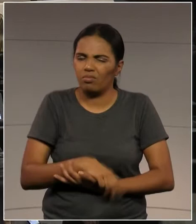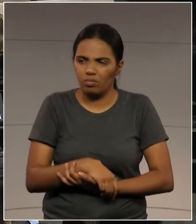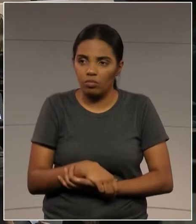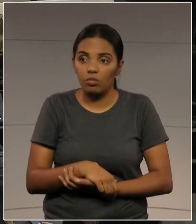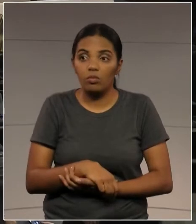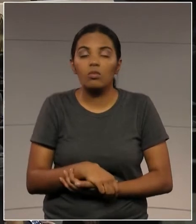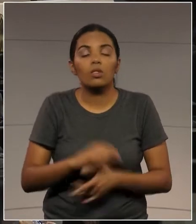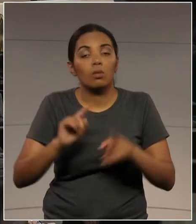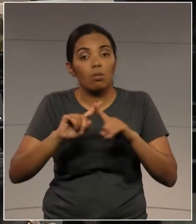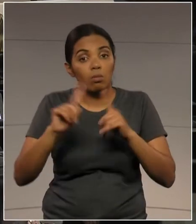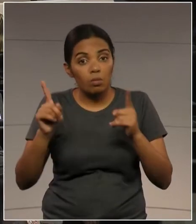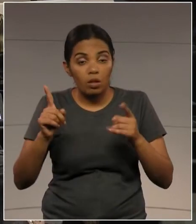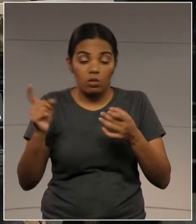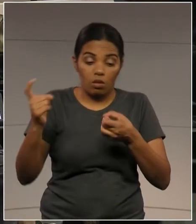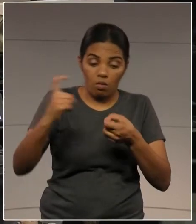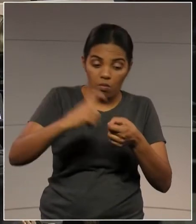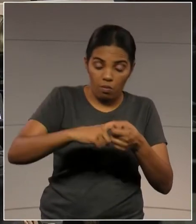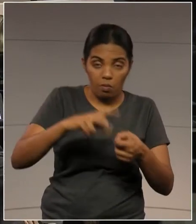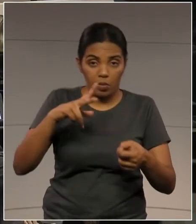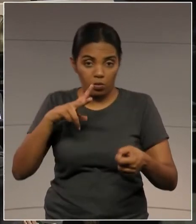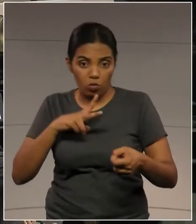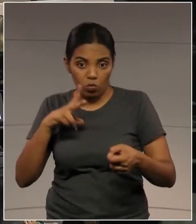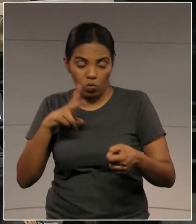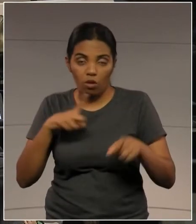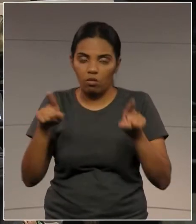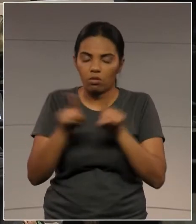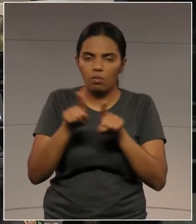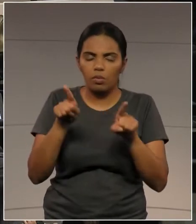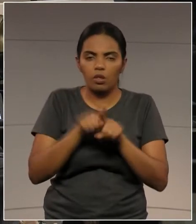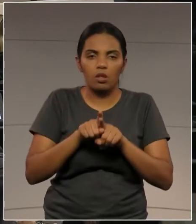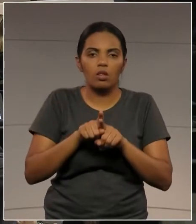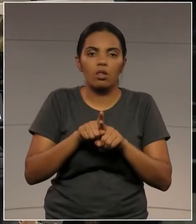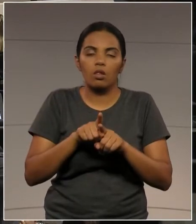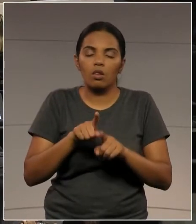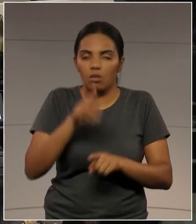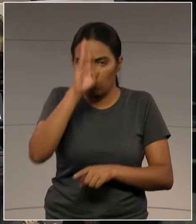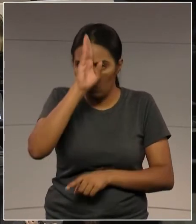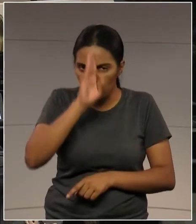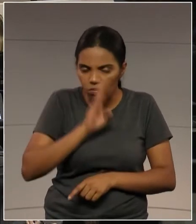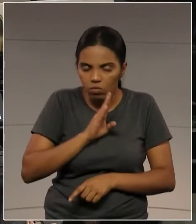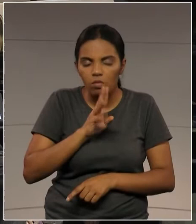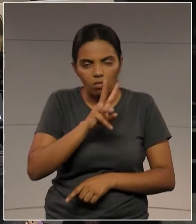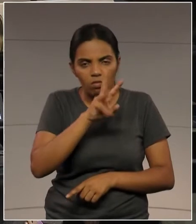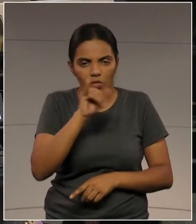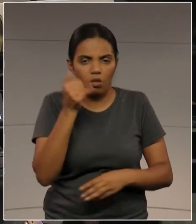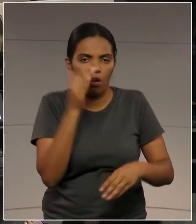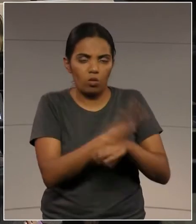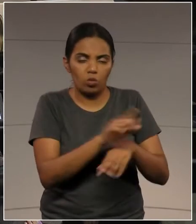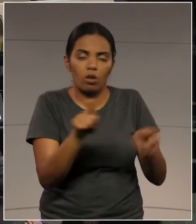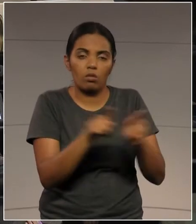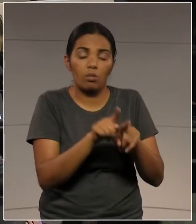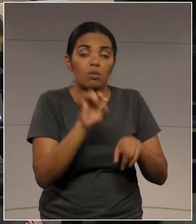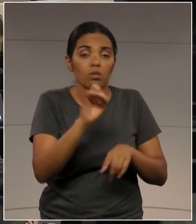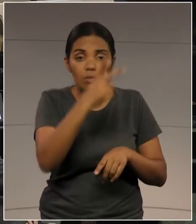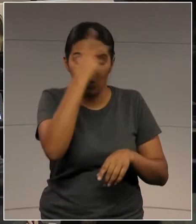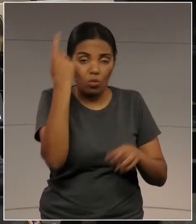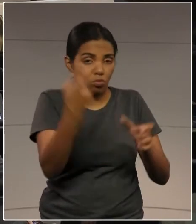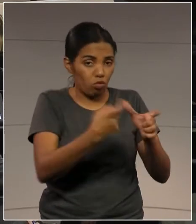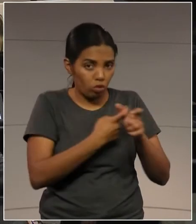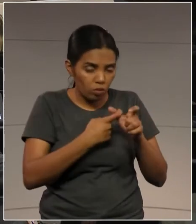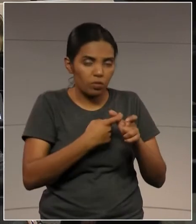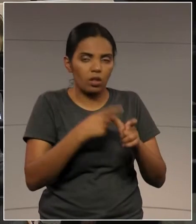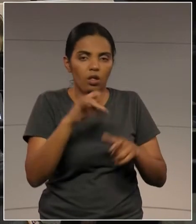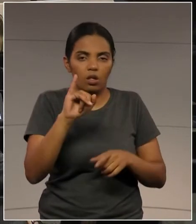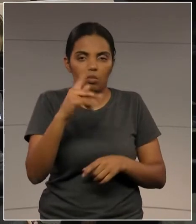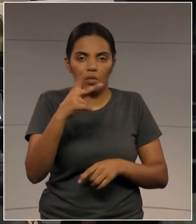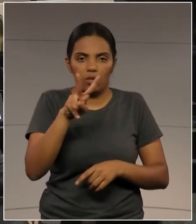que essa parceria privada no âmbito do DETRAN seja uma solução e a questão do equacionamento dos débitos do IPVA possam também ser úteis.